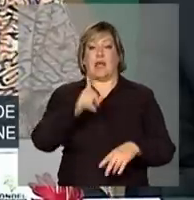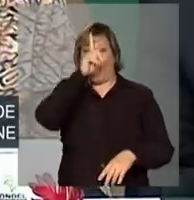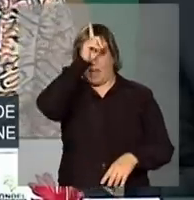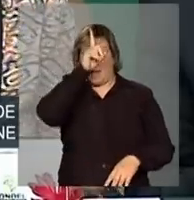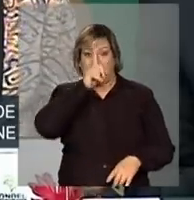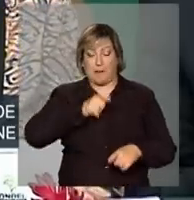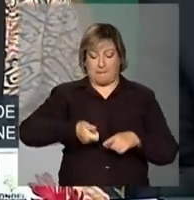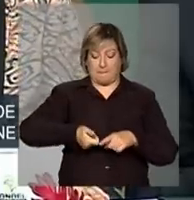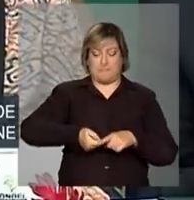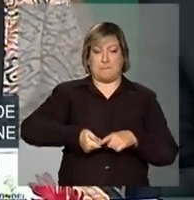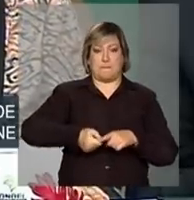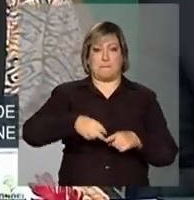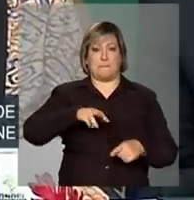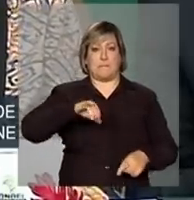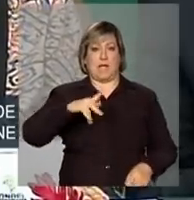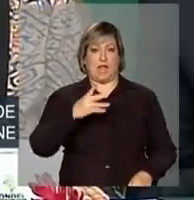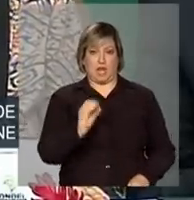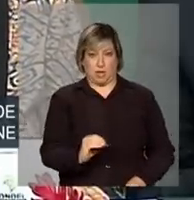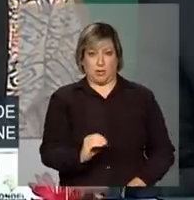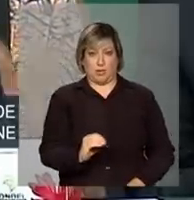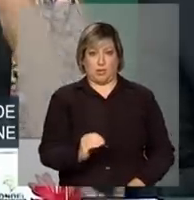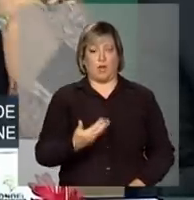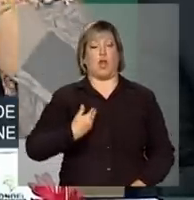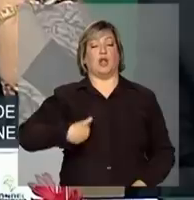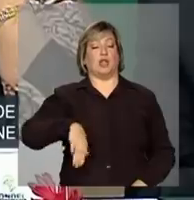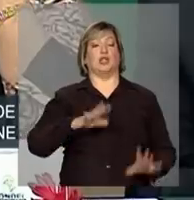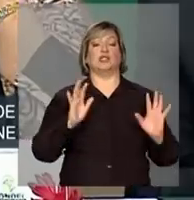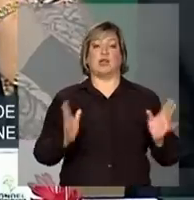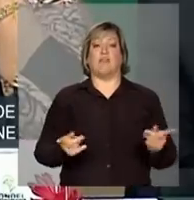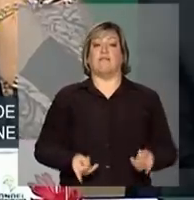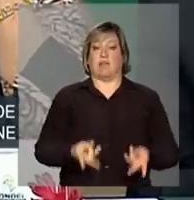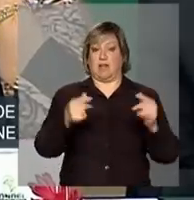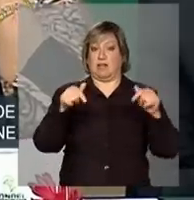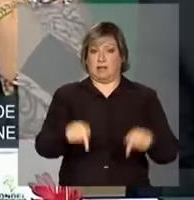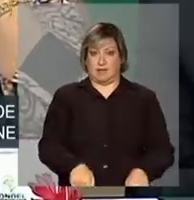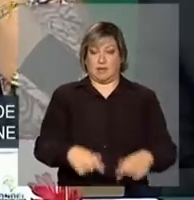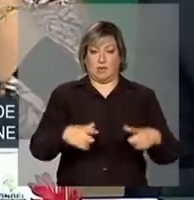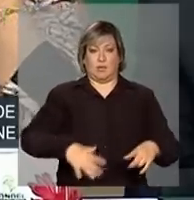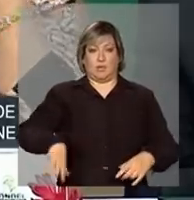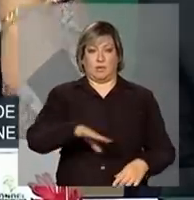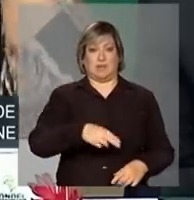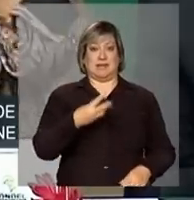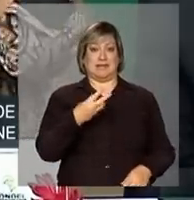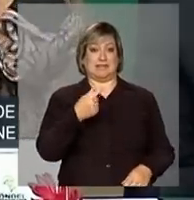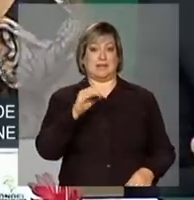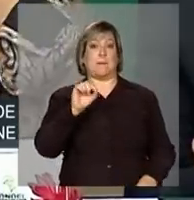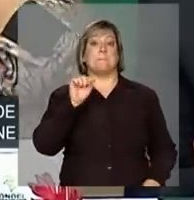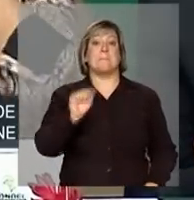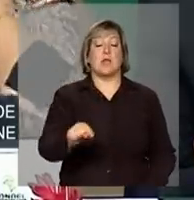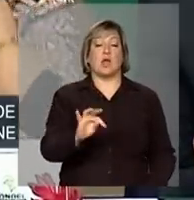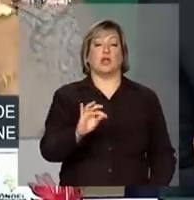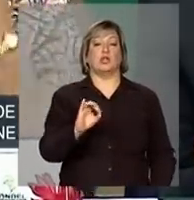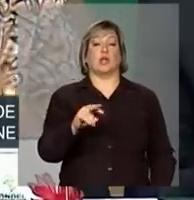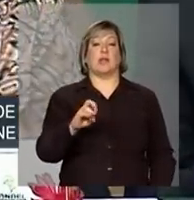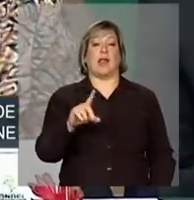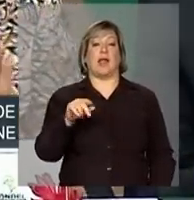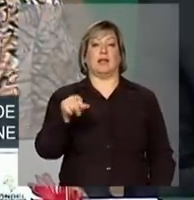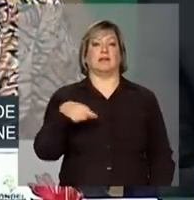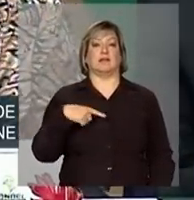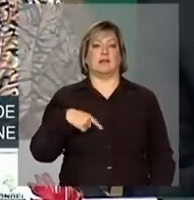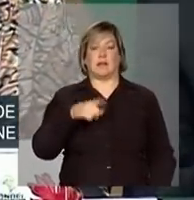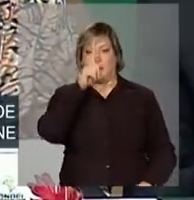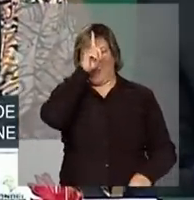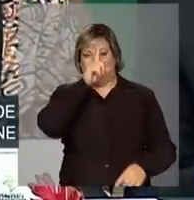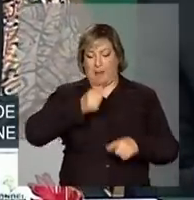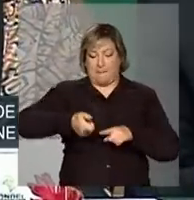Nós já vendemos aqui na região, 370 mil toneladas de milho a preço subsidiado